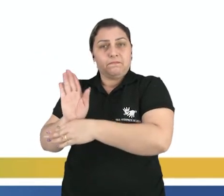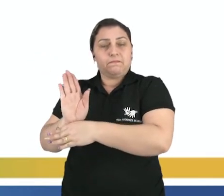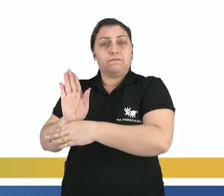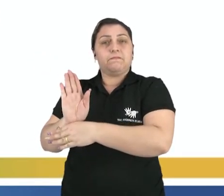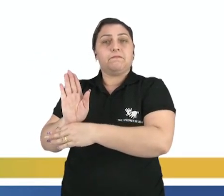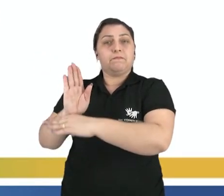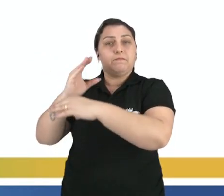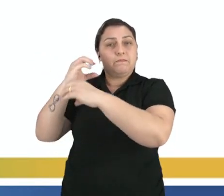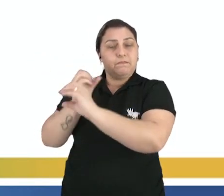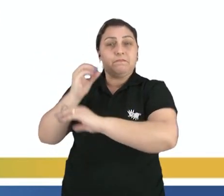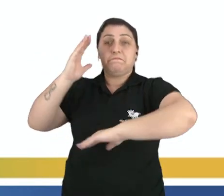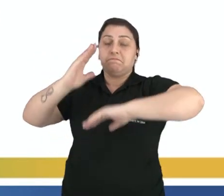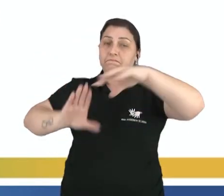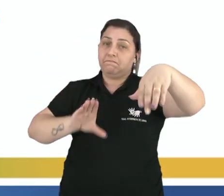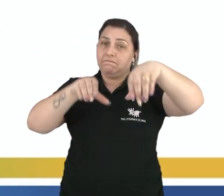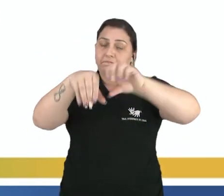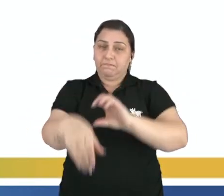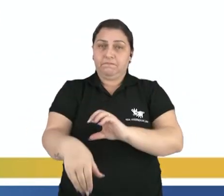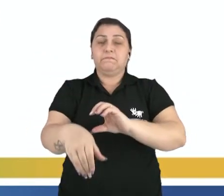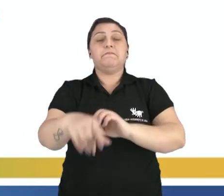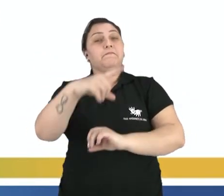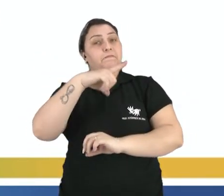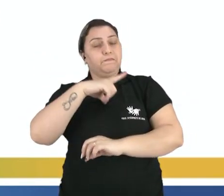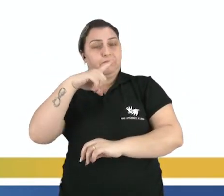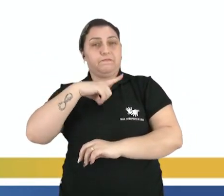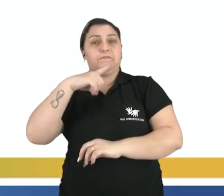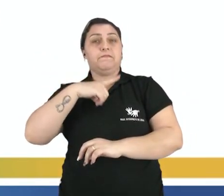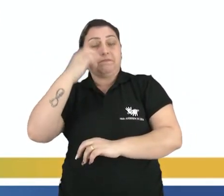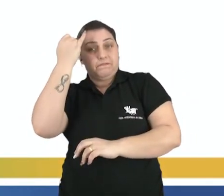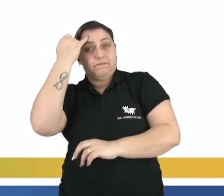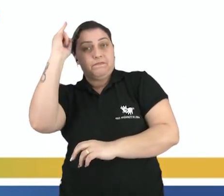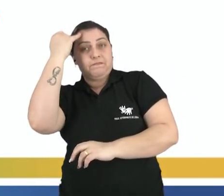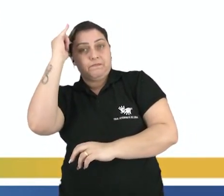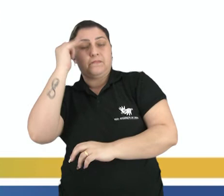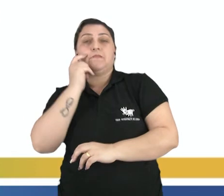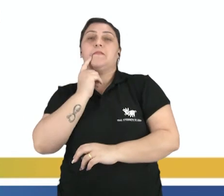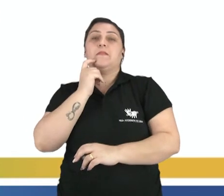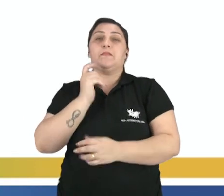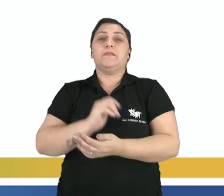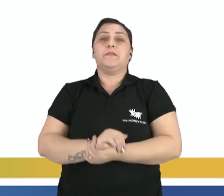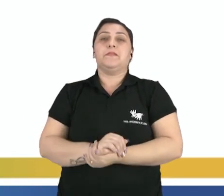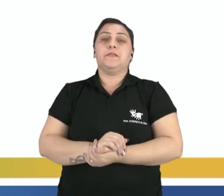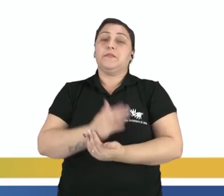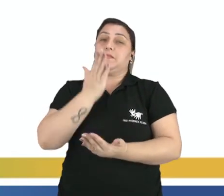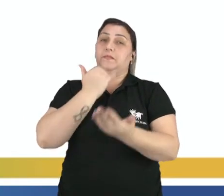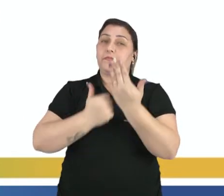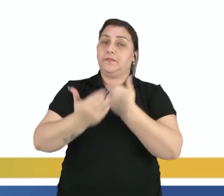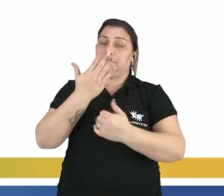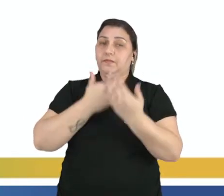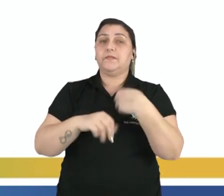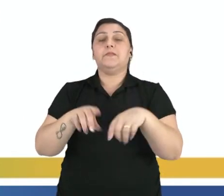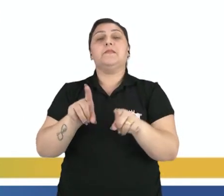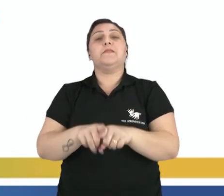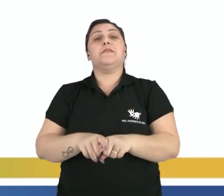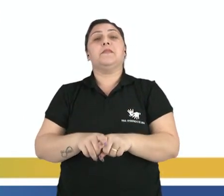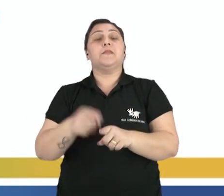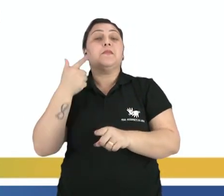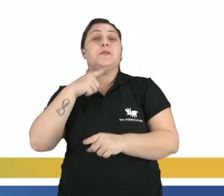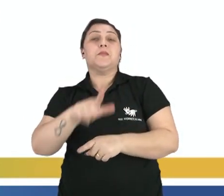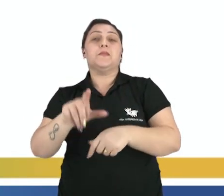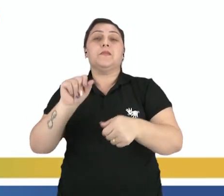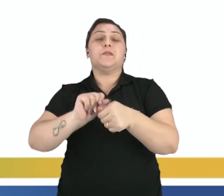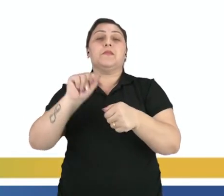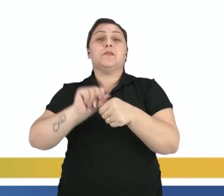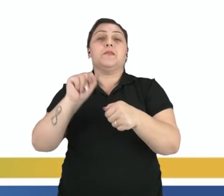formação em biotecnologia, eles têm todas essas ideias, né, voltadas no caso para a alimentação, para que consigam